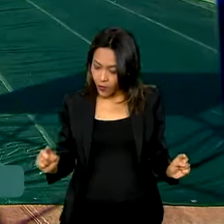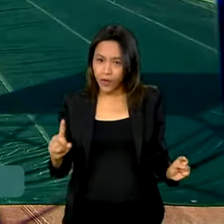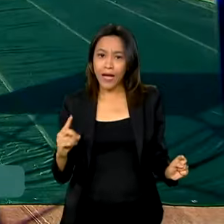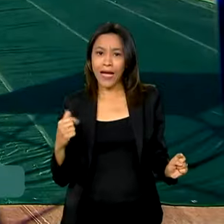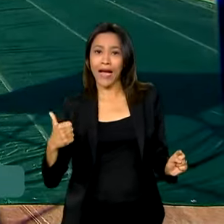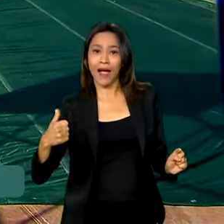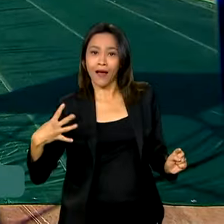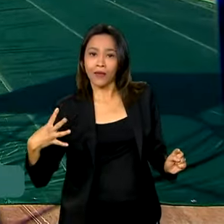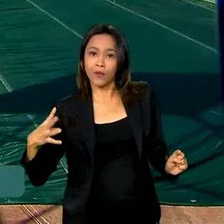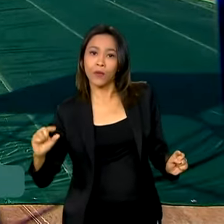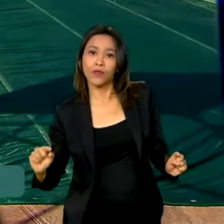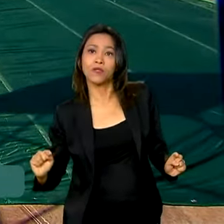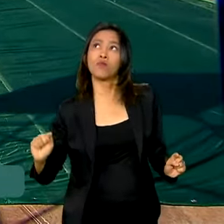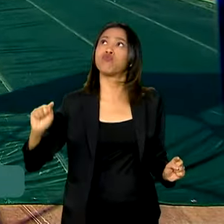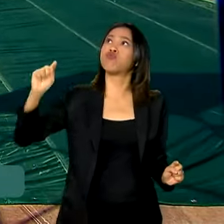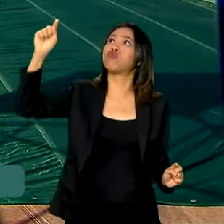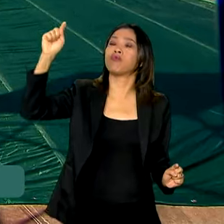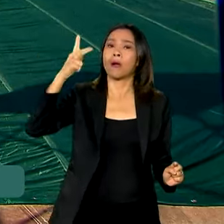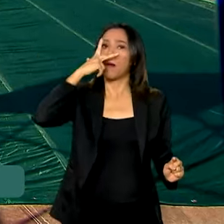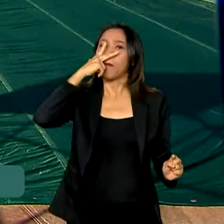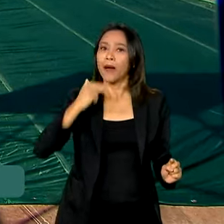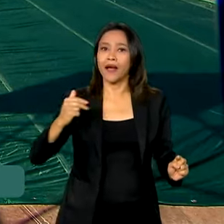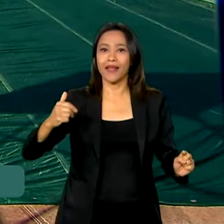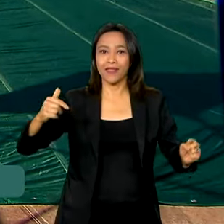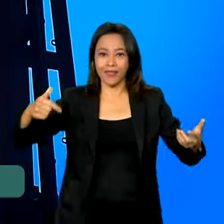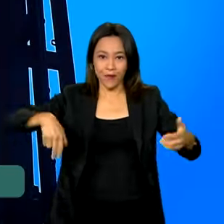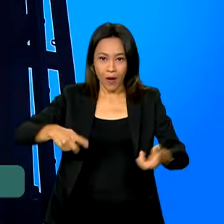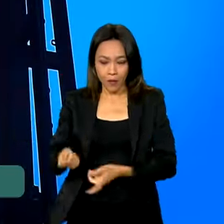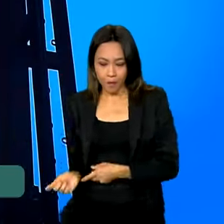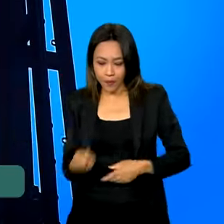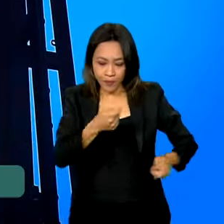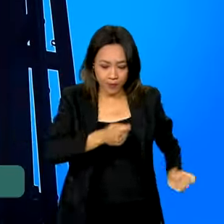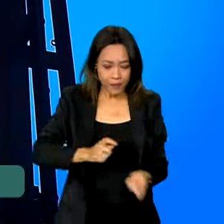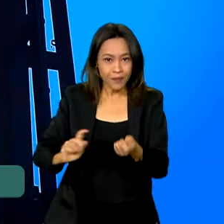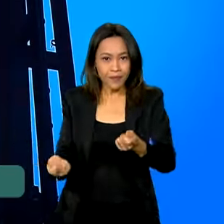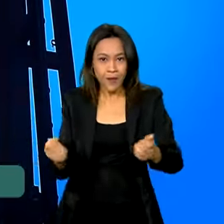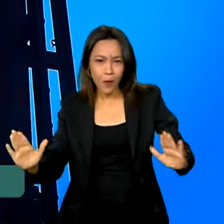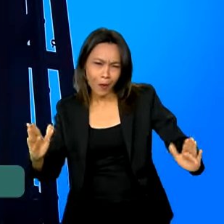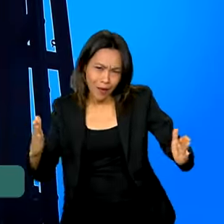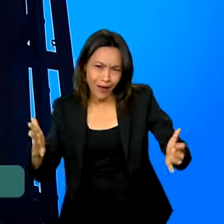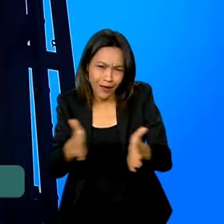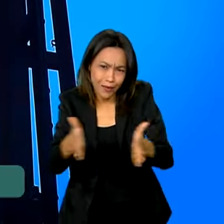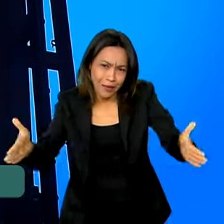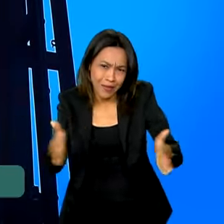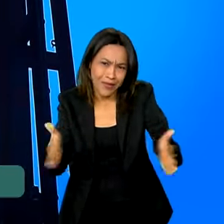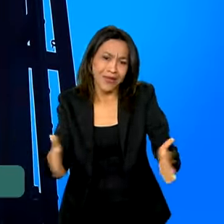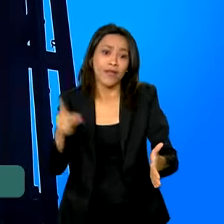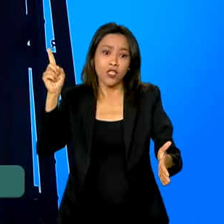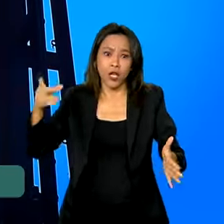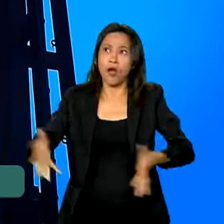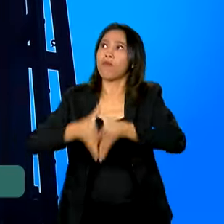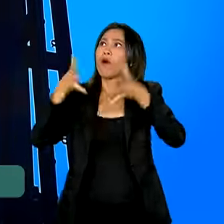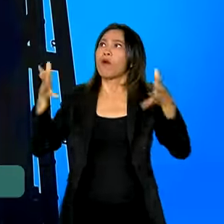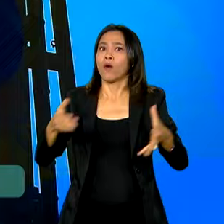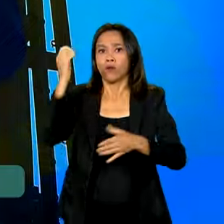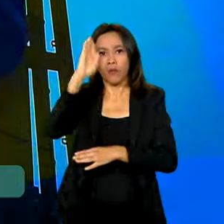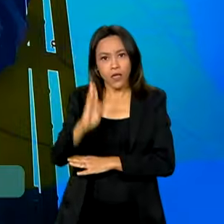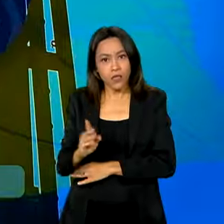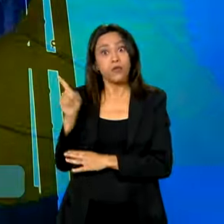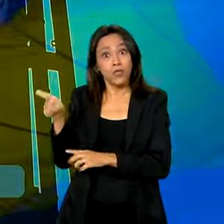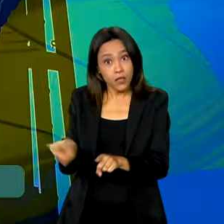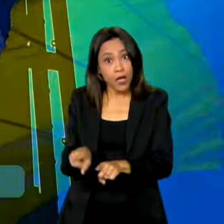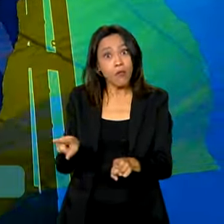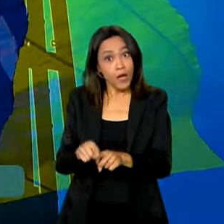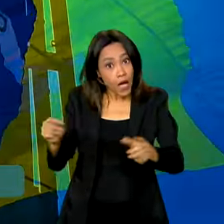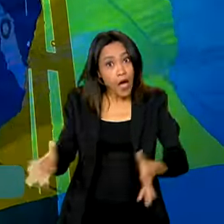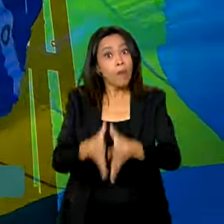altura, é mais ou menos o tamanho de uma quadra de tênis. A bandeira é a maior do Brasil e já foi considerada a maior do